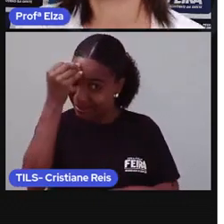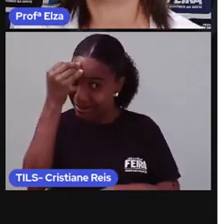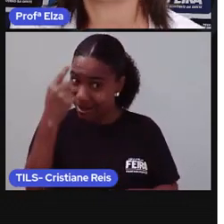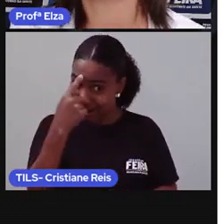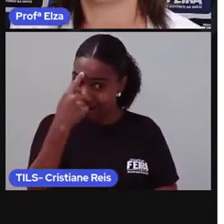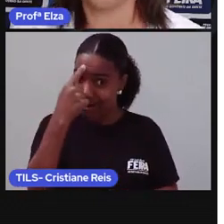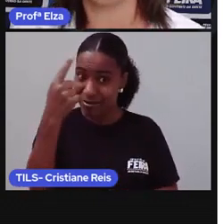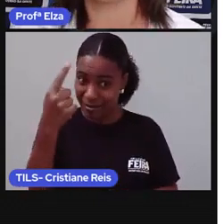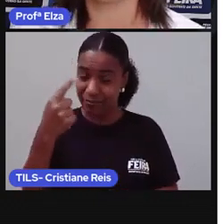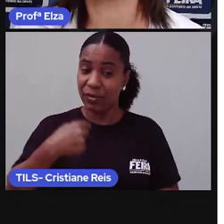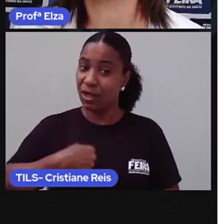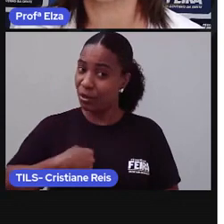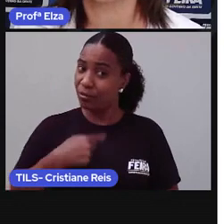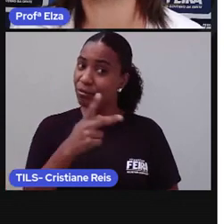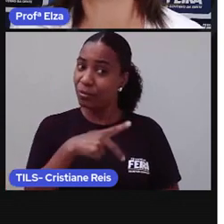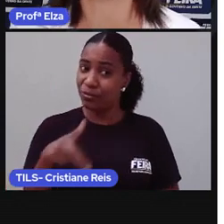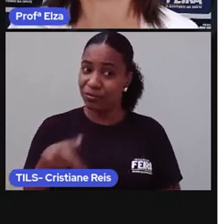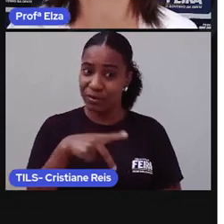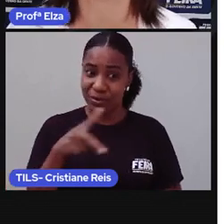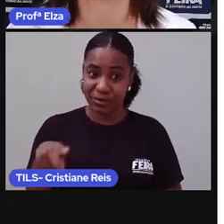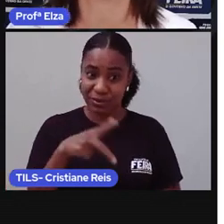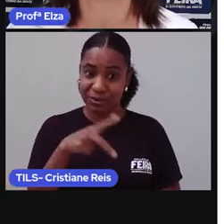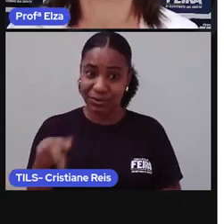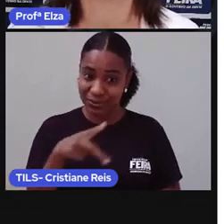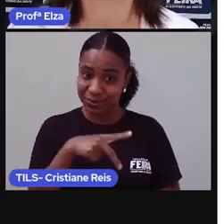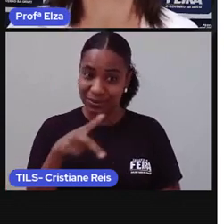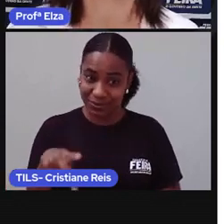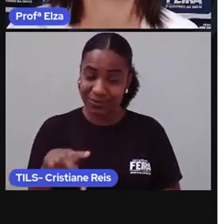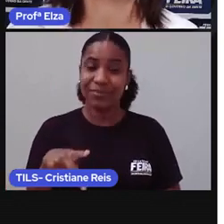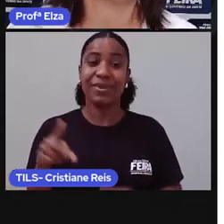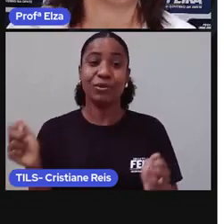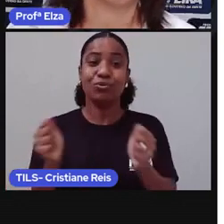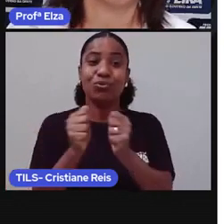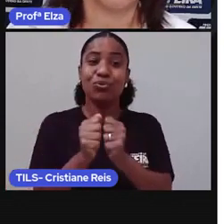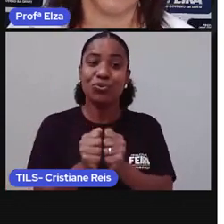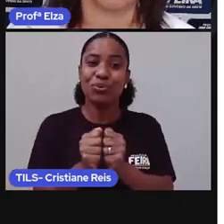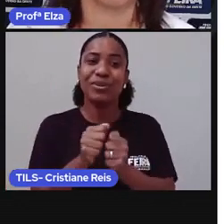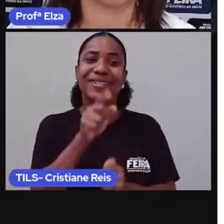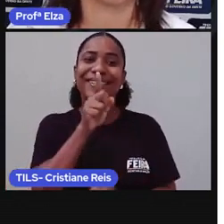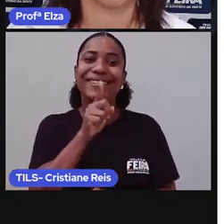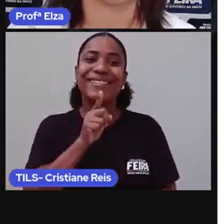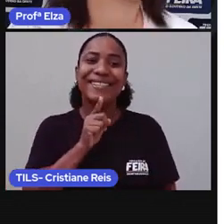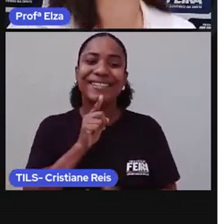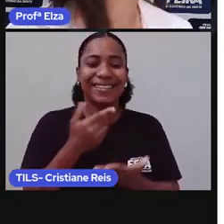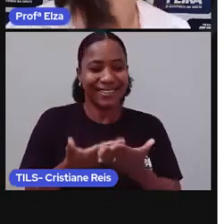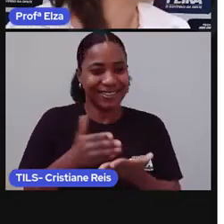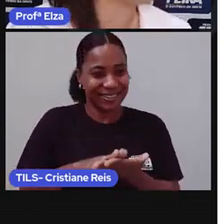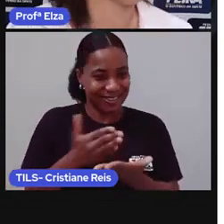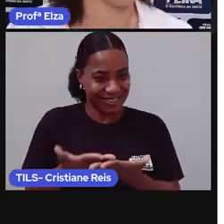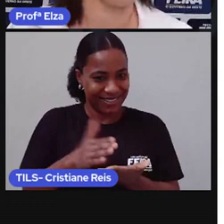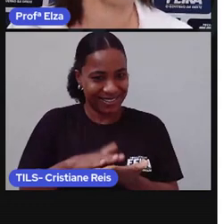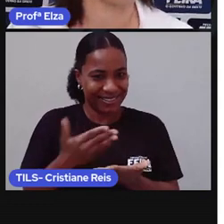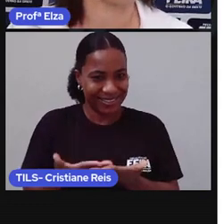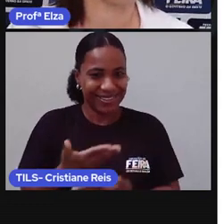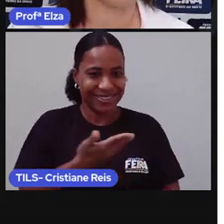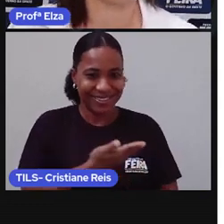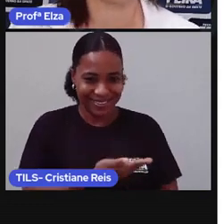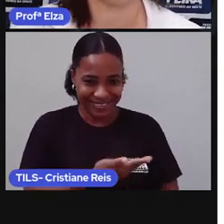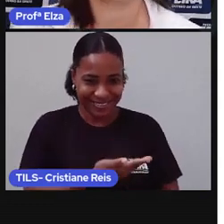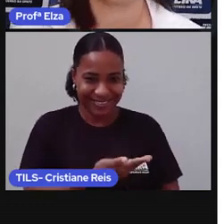eu, a Proelza, estou aqui com Cristiane Reis, a nossa intérprete.